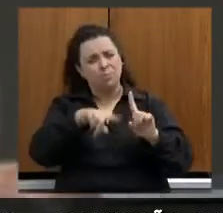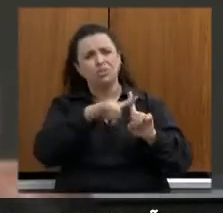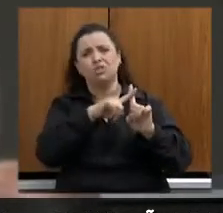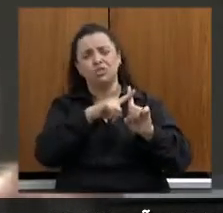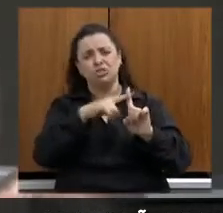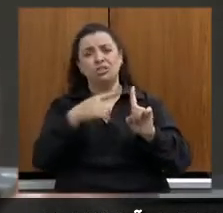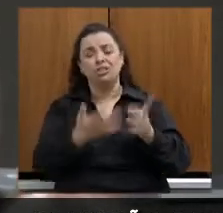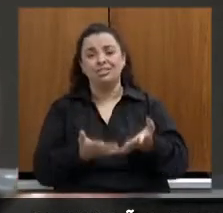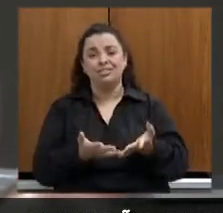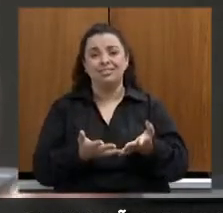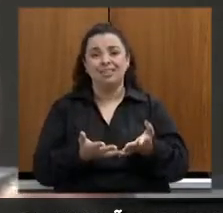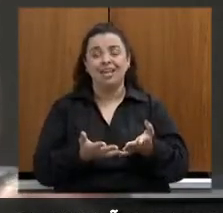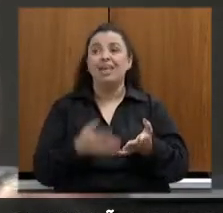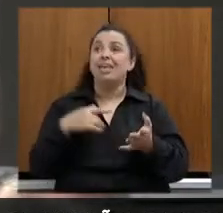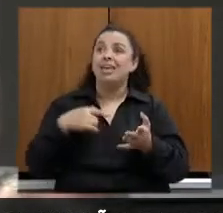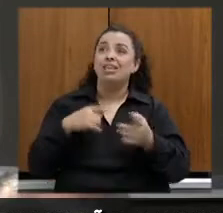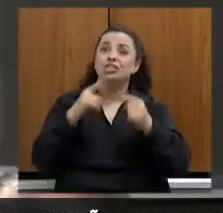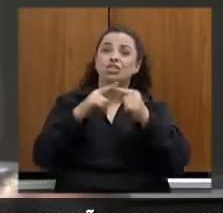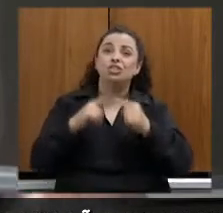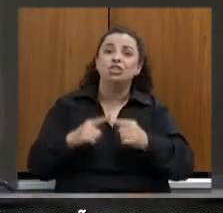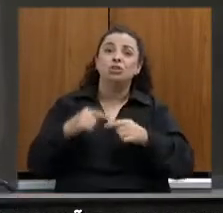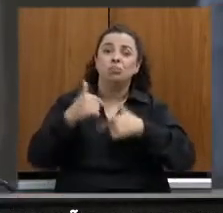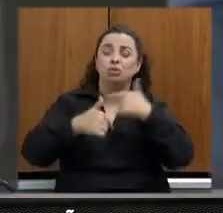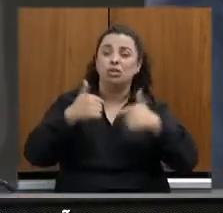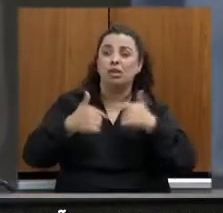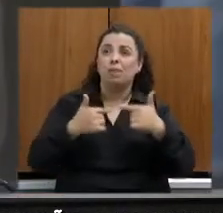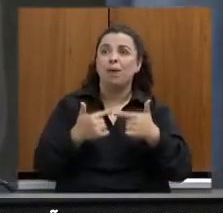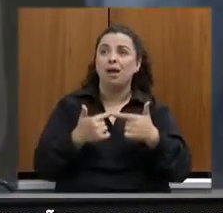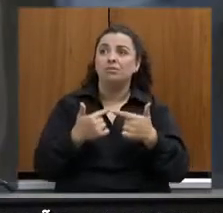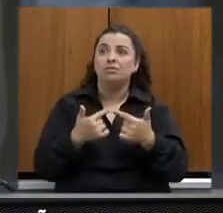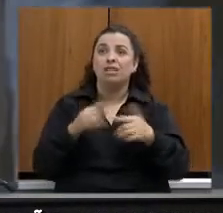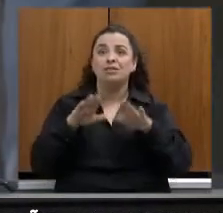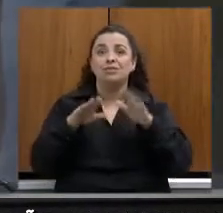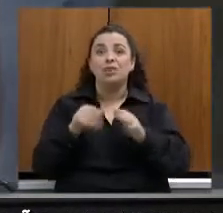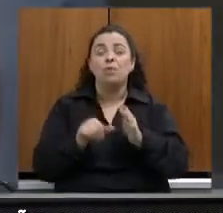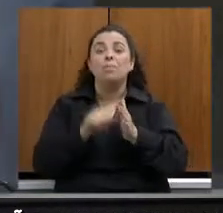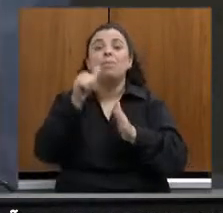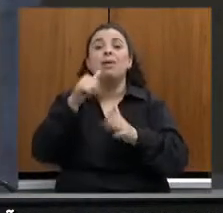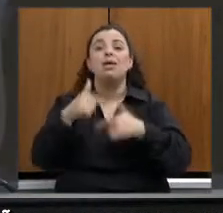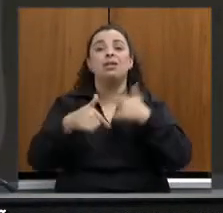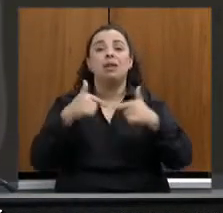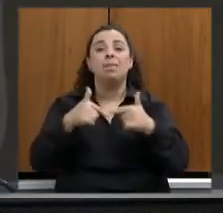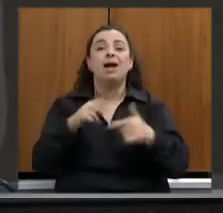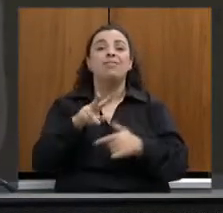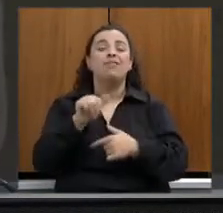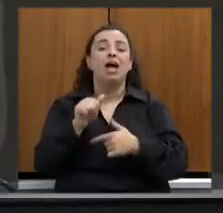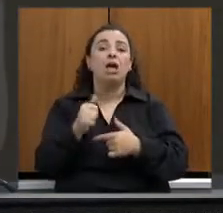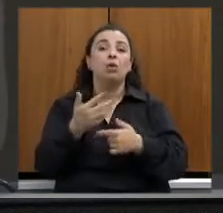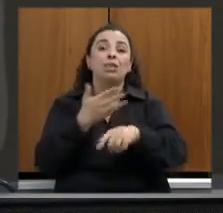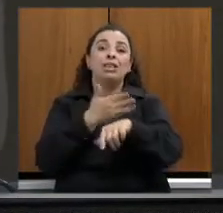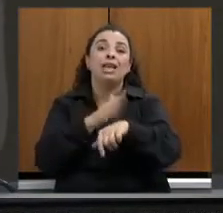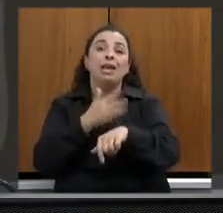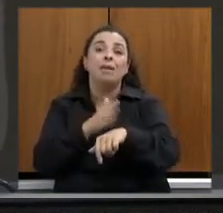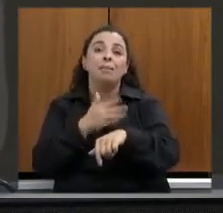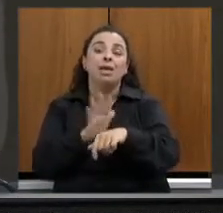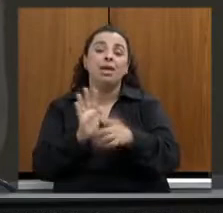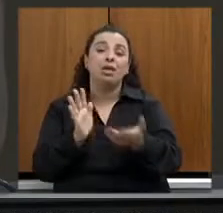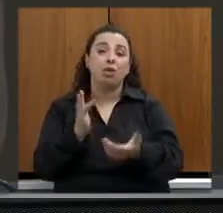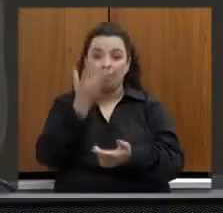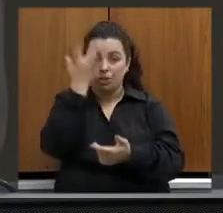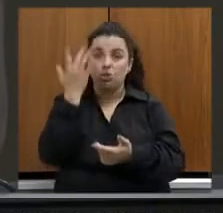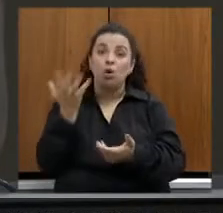empregos com uma natureza, muitas vezes, de primeiro emprego. Emprego de treinamento, emprego para a pessoa que busca uma